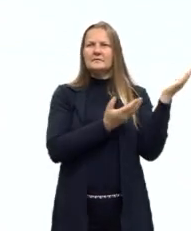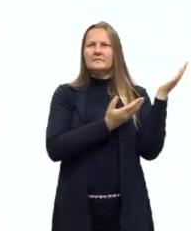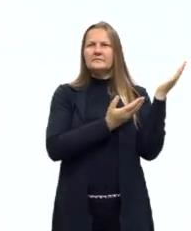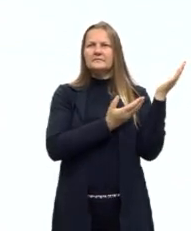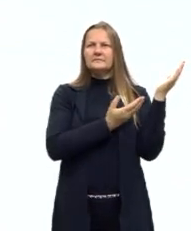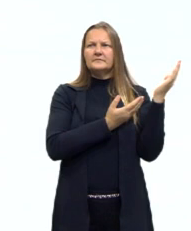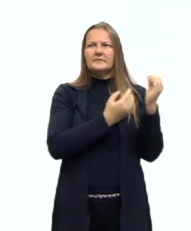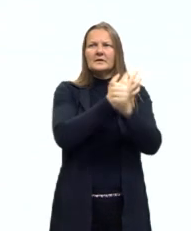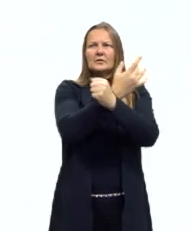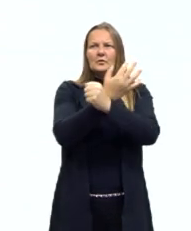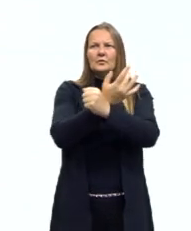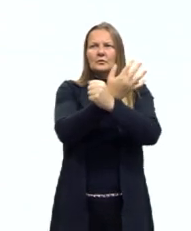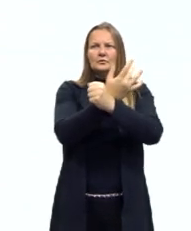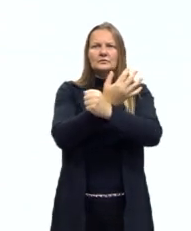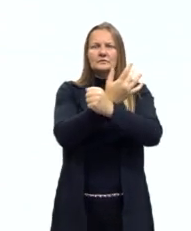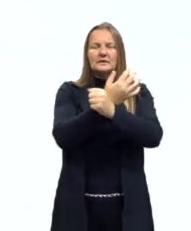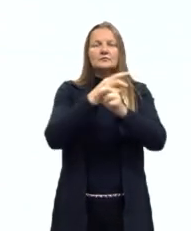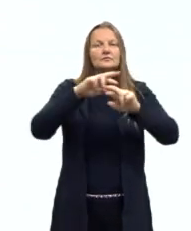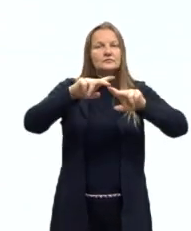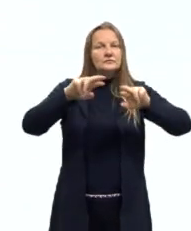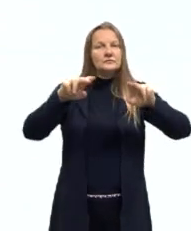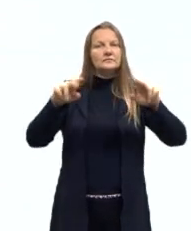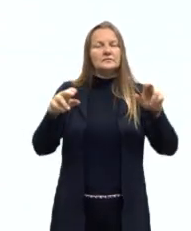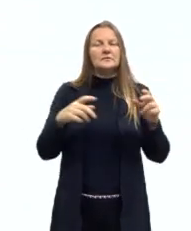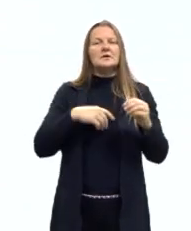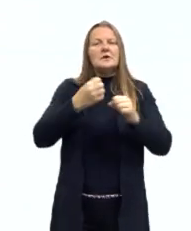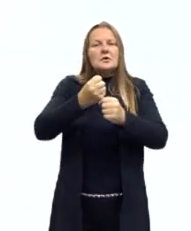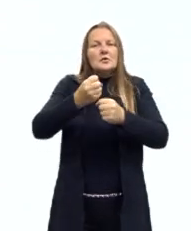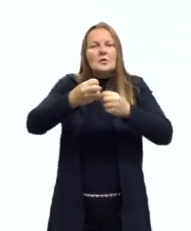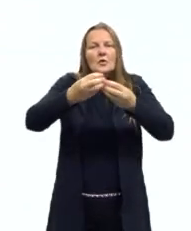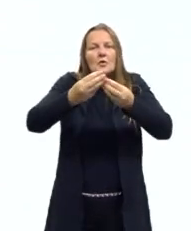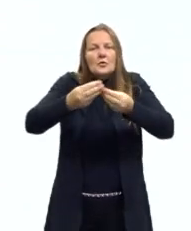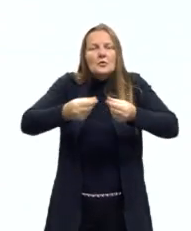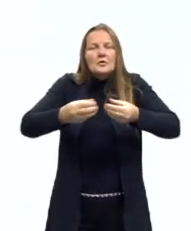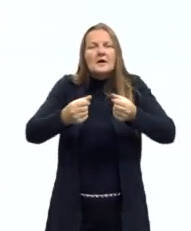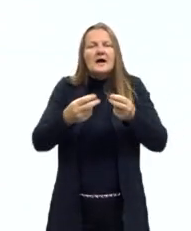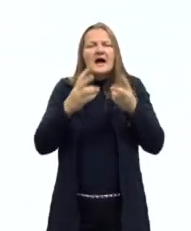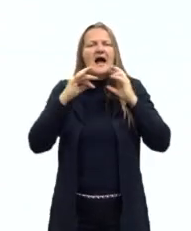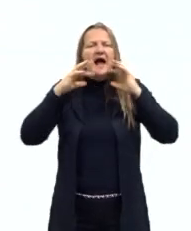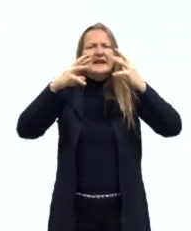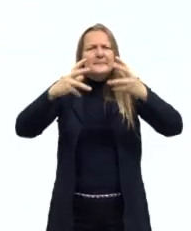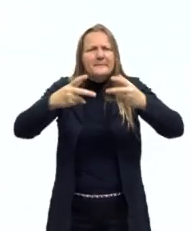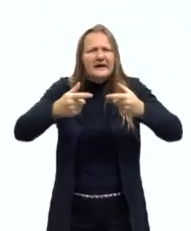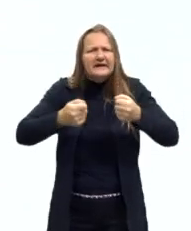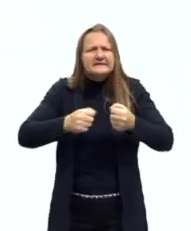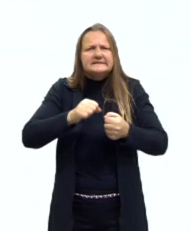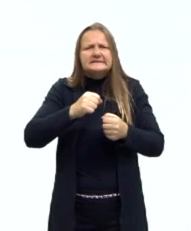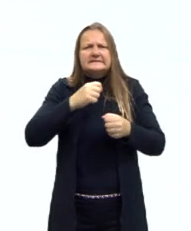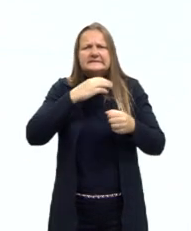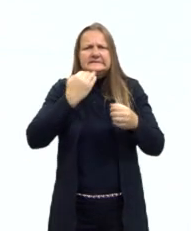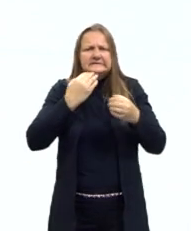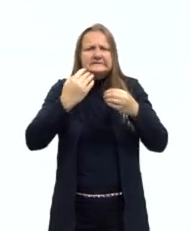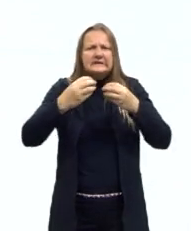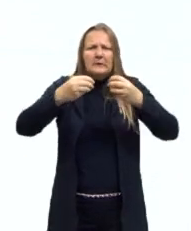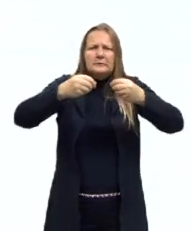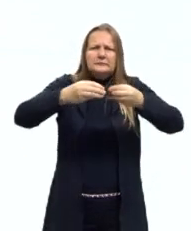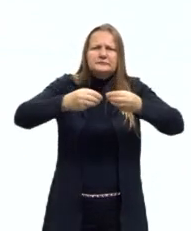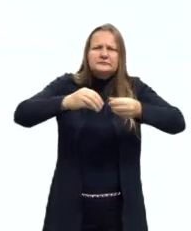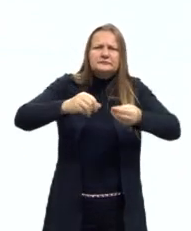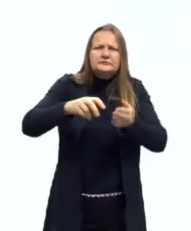físicos. Elas são produzidas a partir da decomposição de animais e também podem ser encontradas em algumas